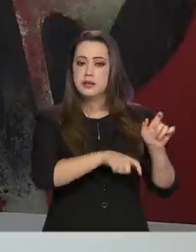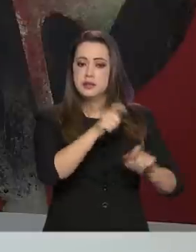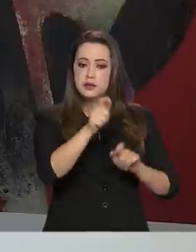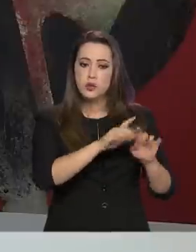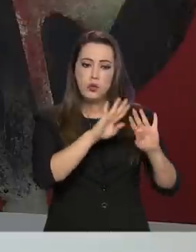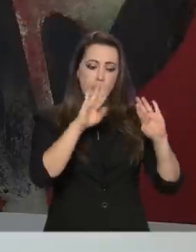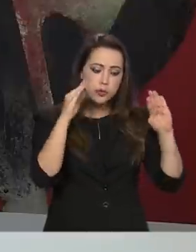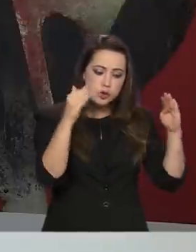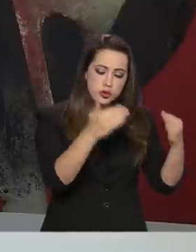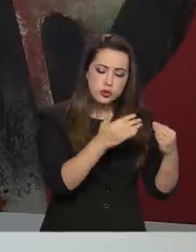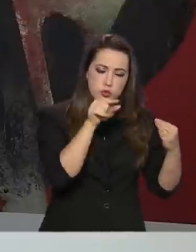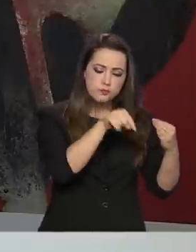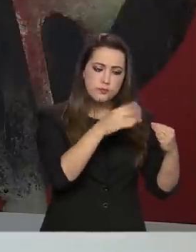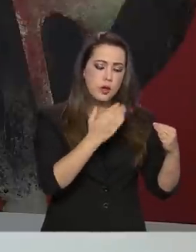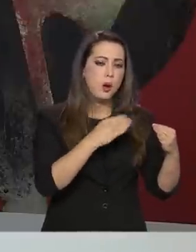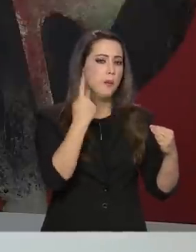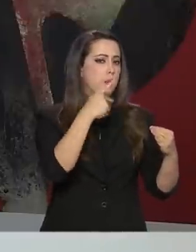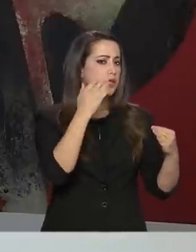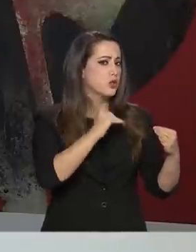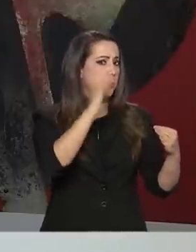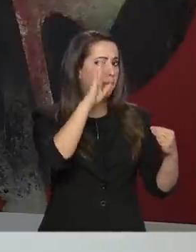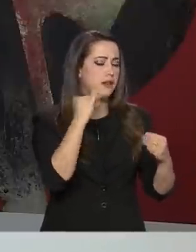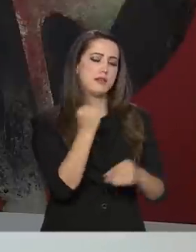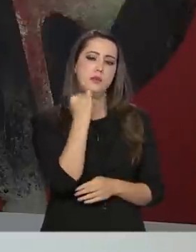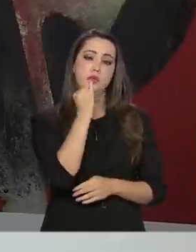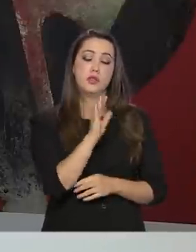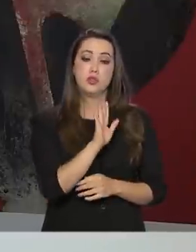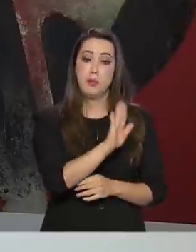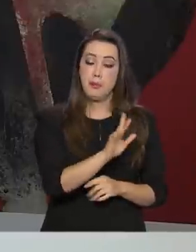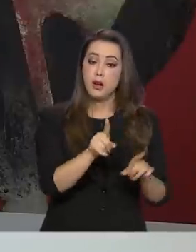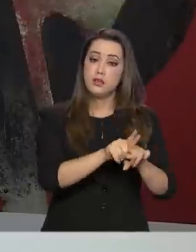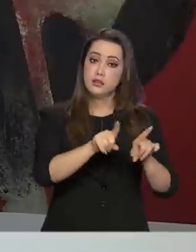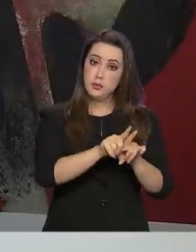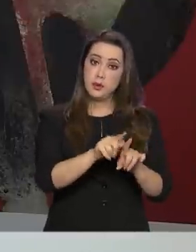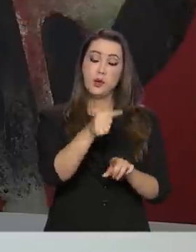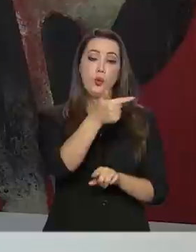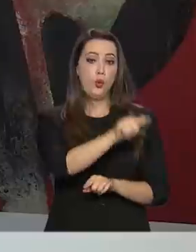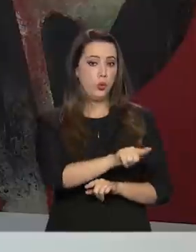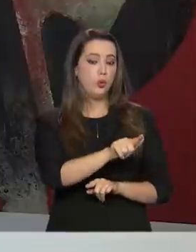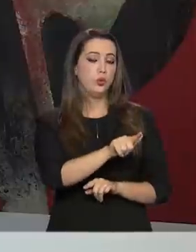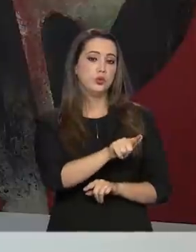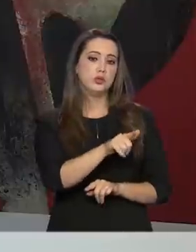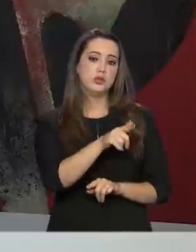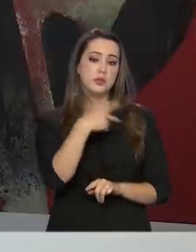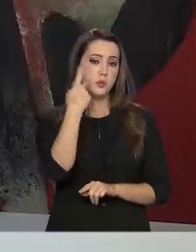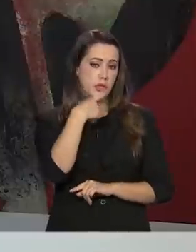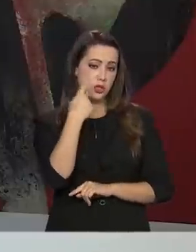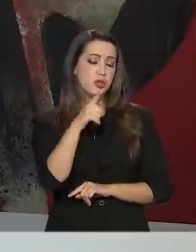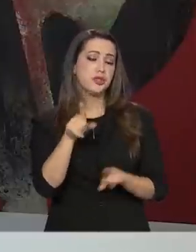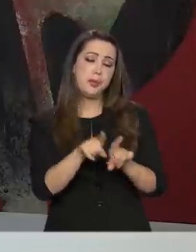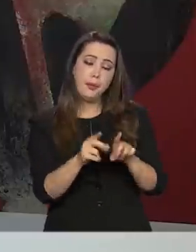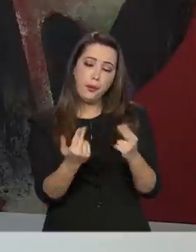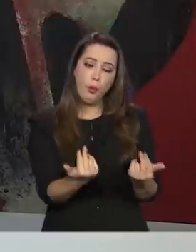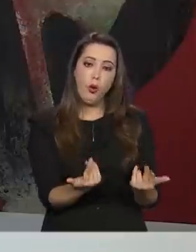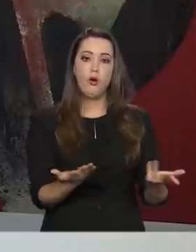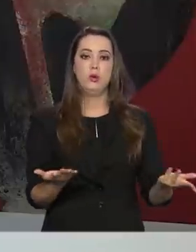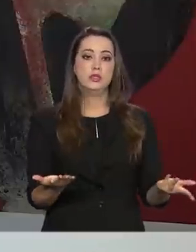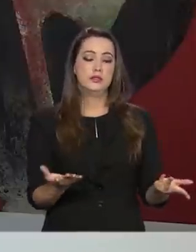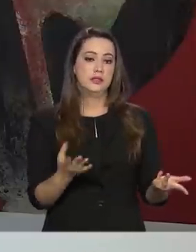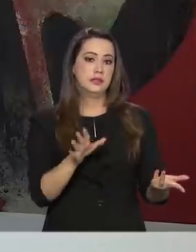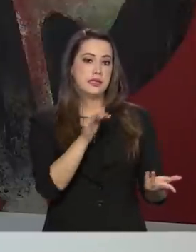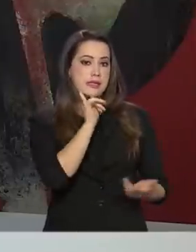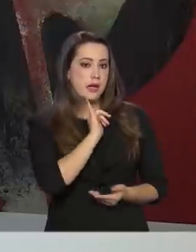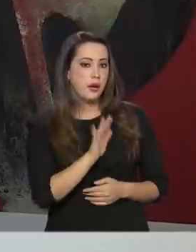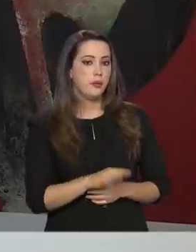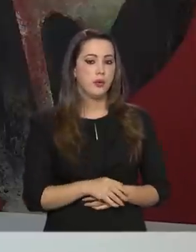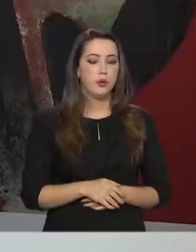foco, eu acho que foi uma política mais importante. O que não tira, na verdade, a importância de outras políticas, de outras medidas, como